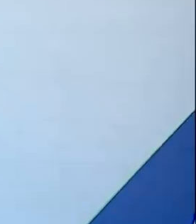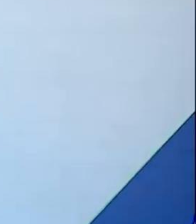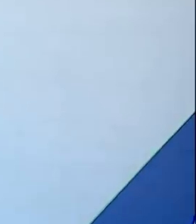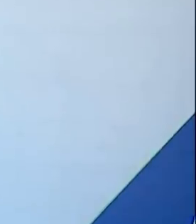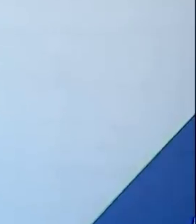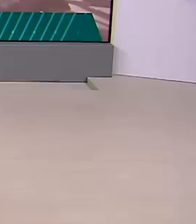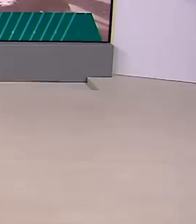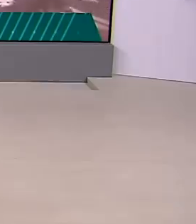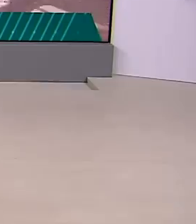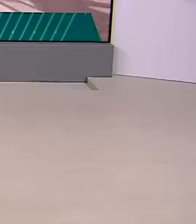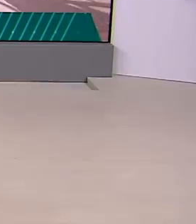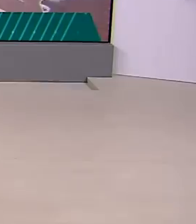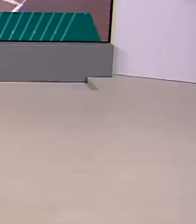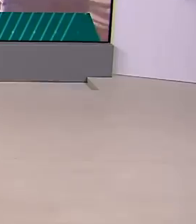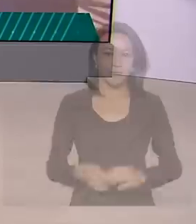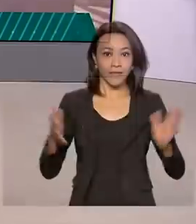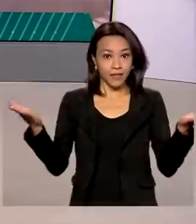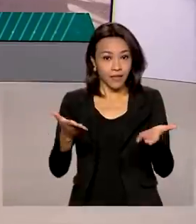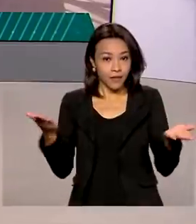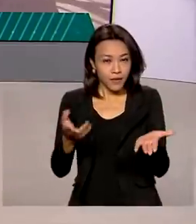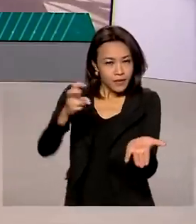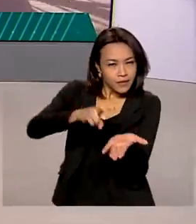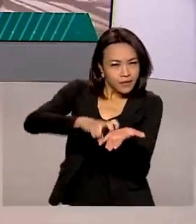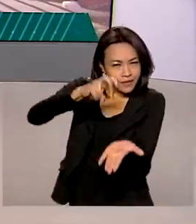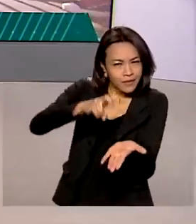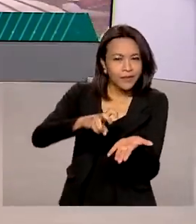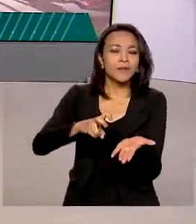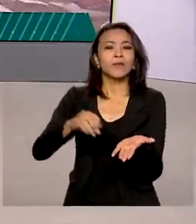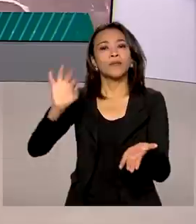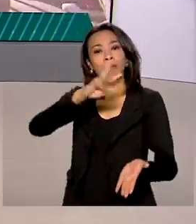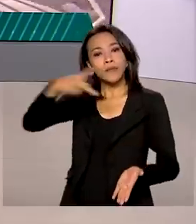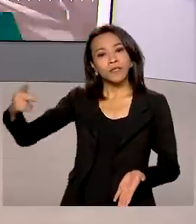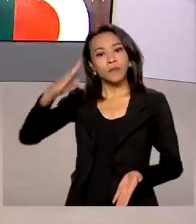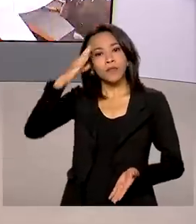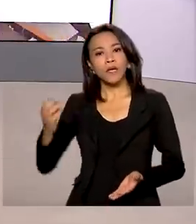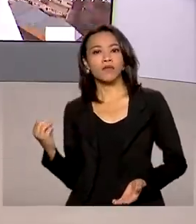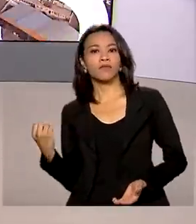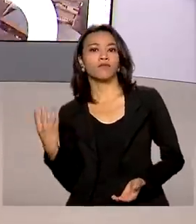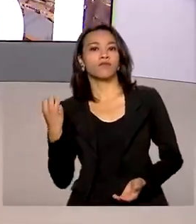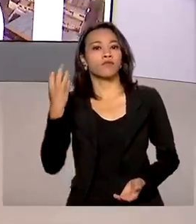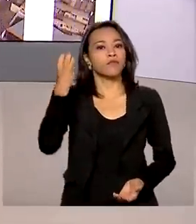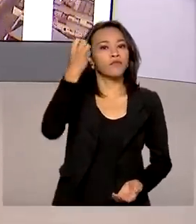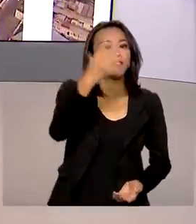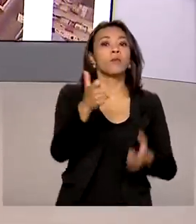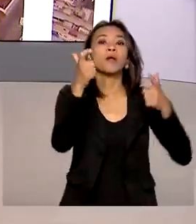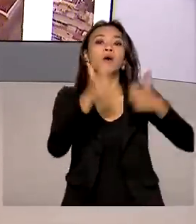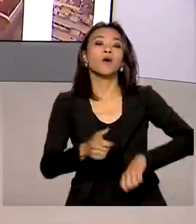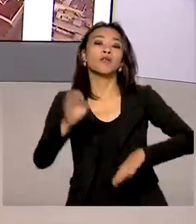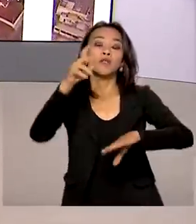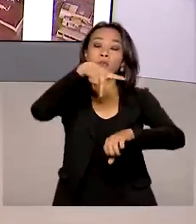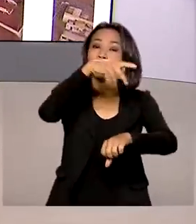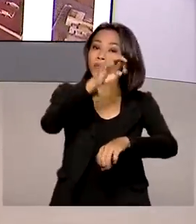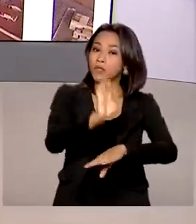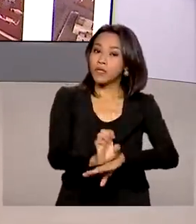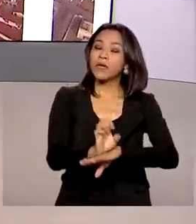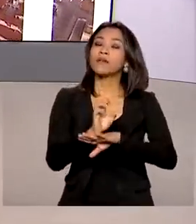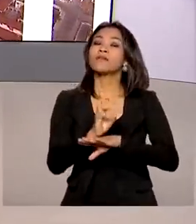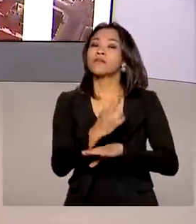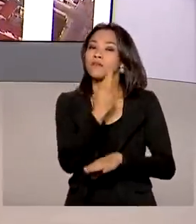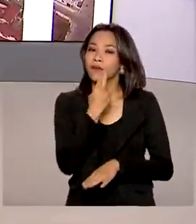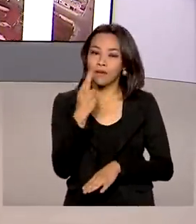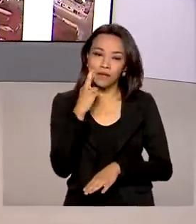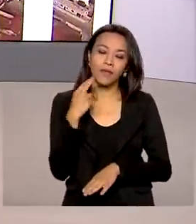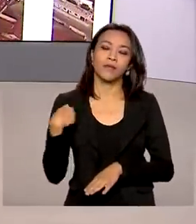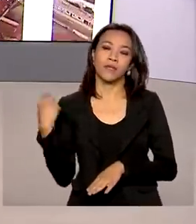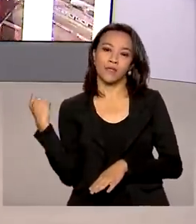tem preço. E agora cedo, o presidente Jair Bolsonaro embarcou para a Boa Vista Roraima. Quem está lá e tem os detalhes ao